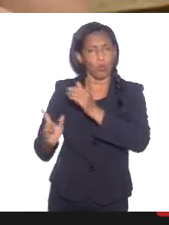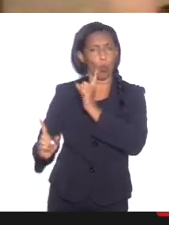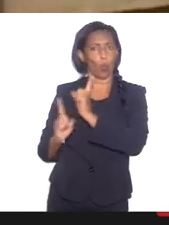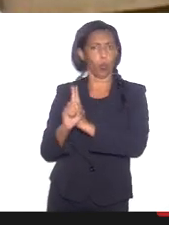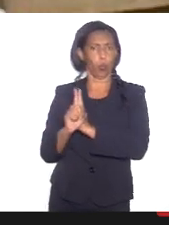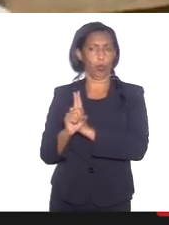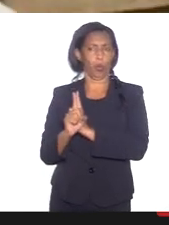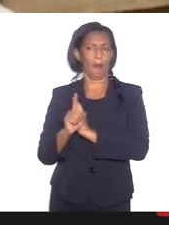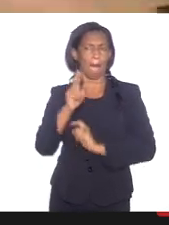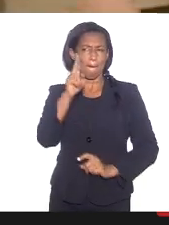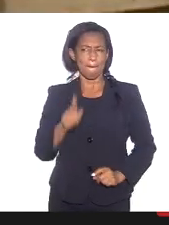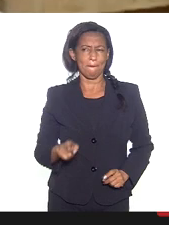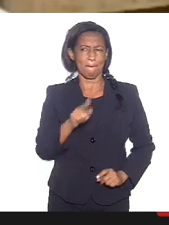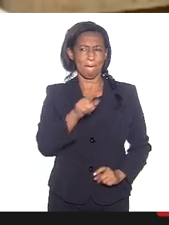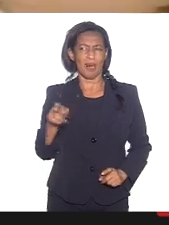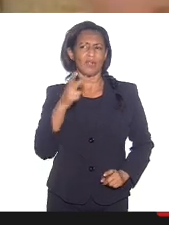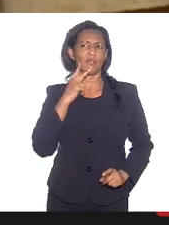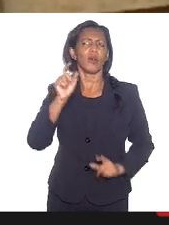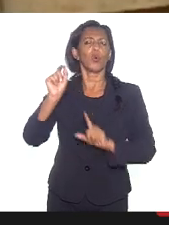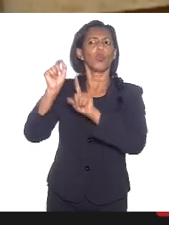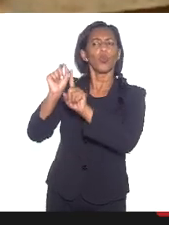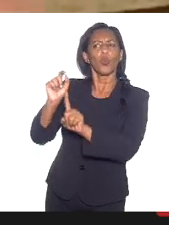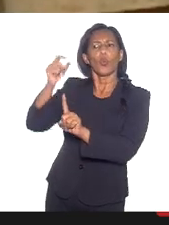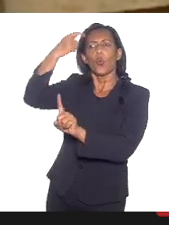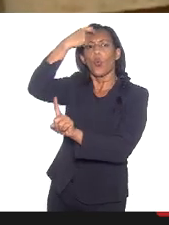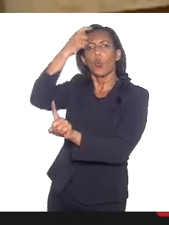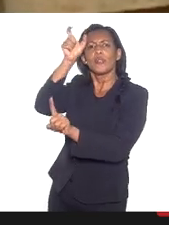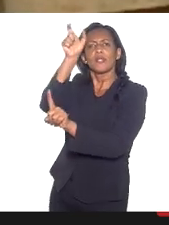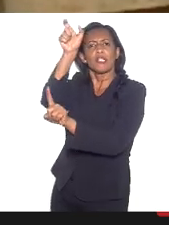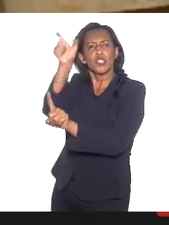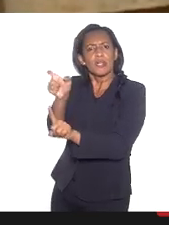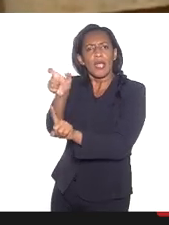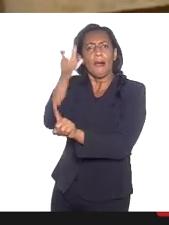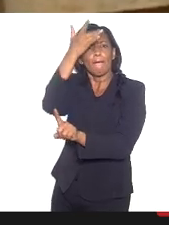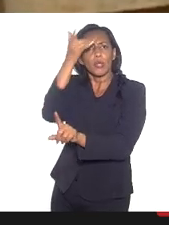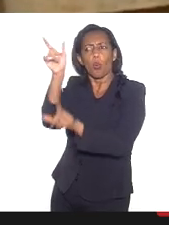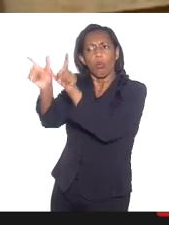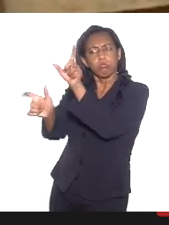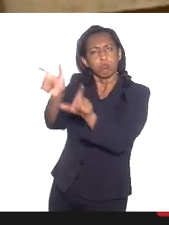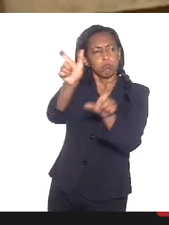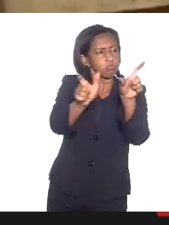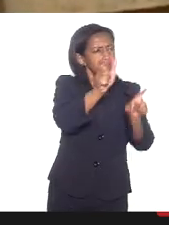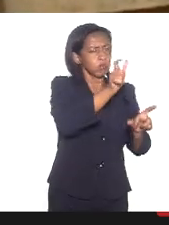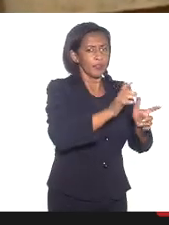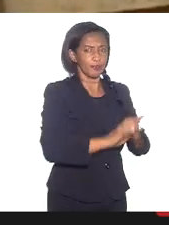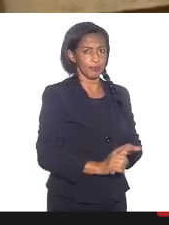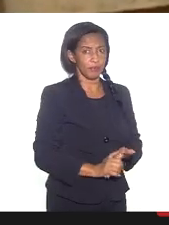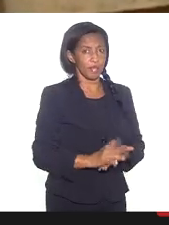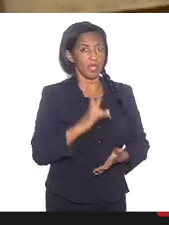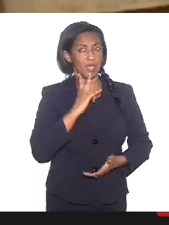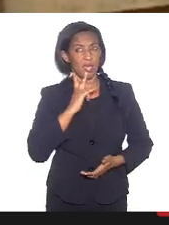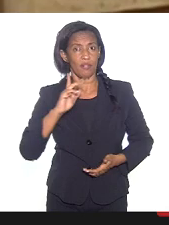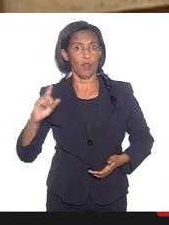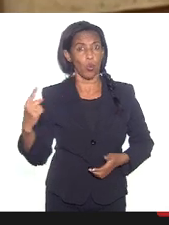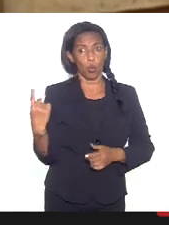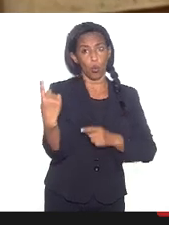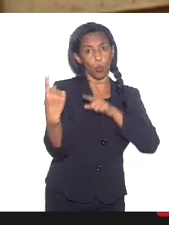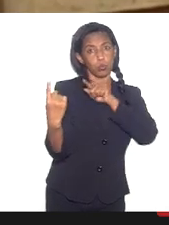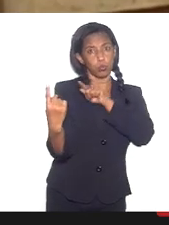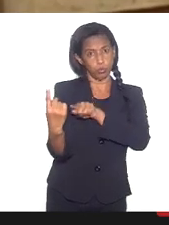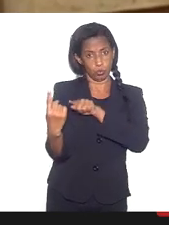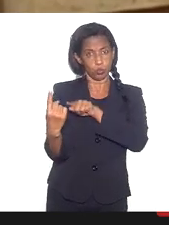conscientização, etc., das pessoas, etc., etc., etc., e citou um caso do